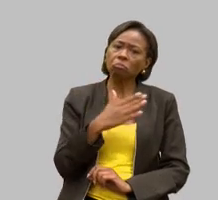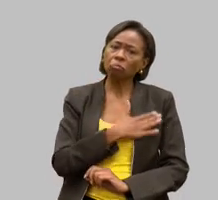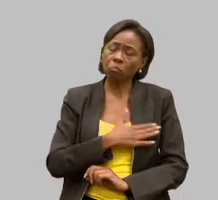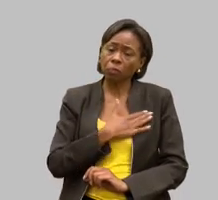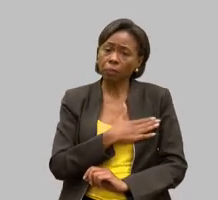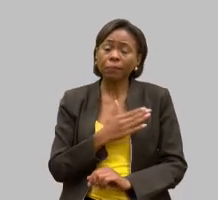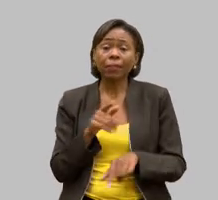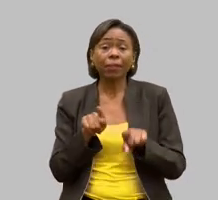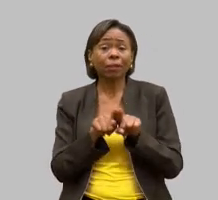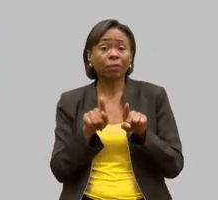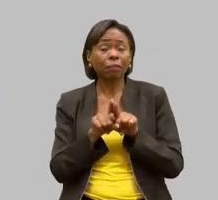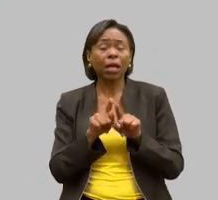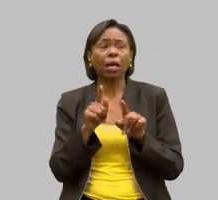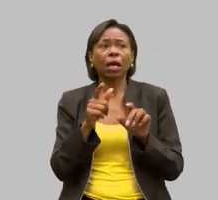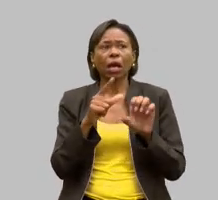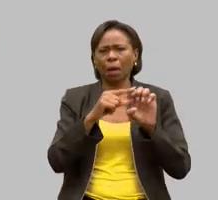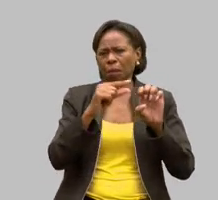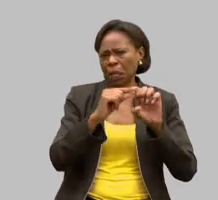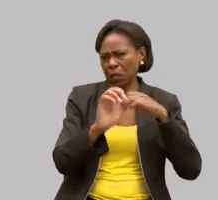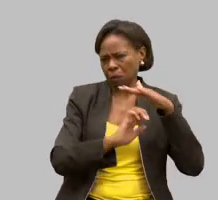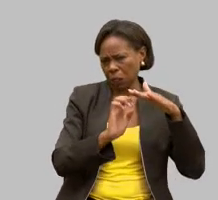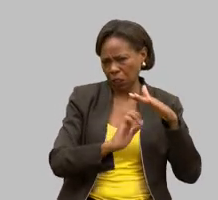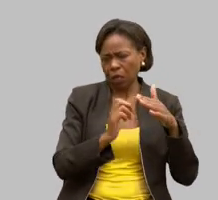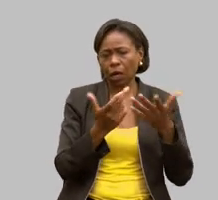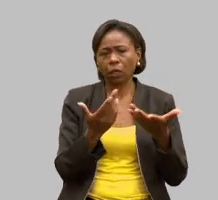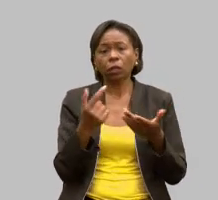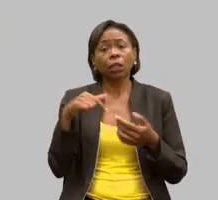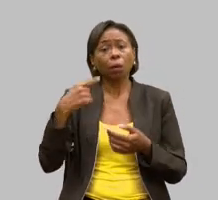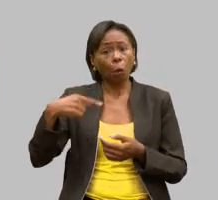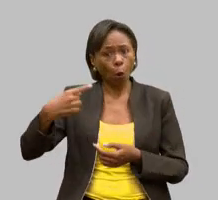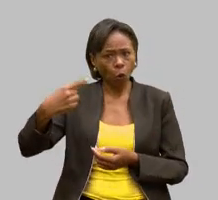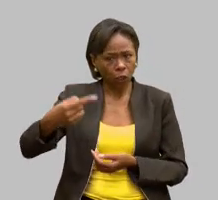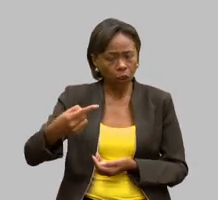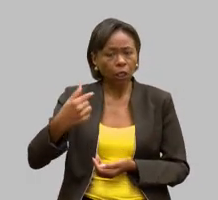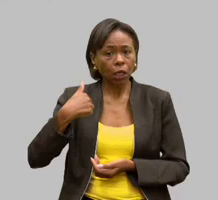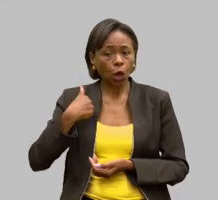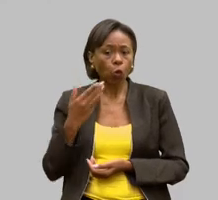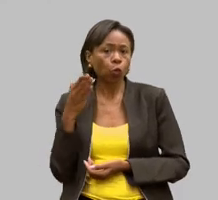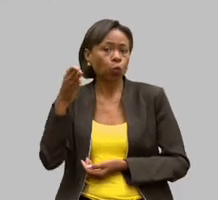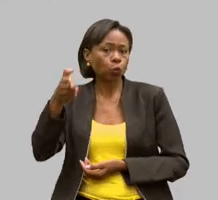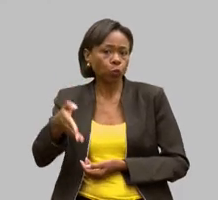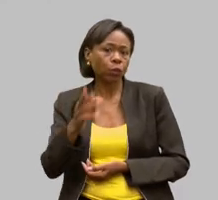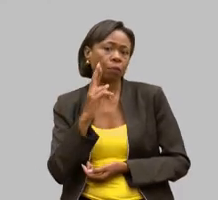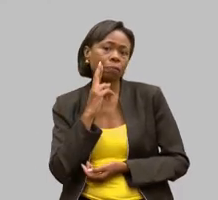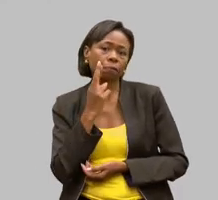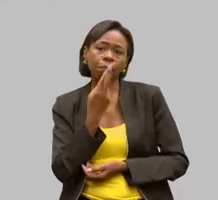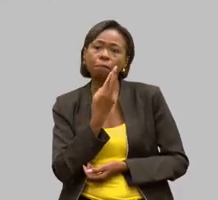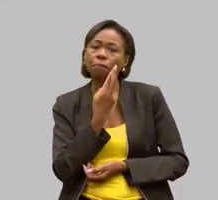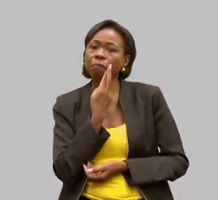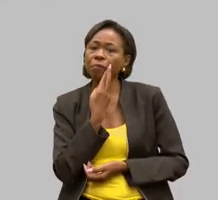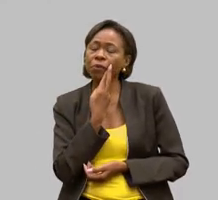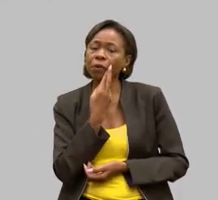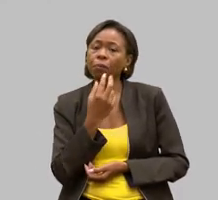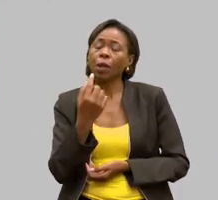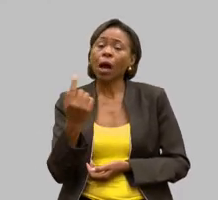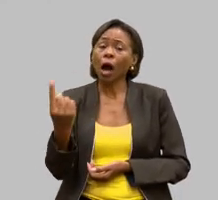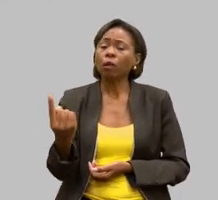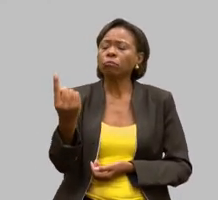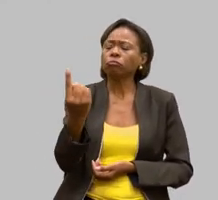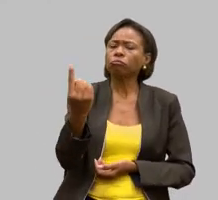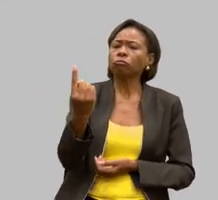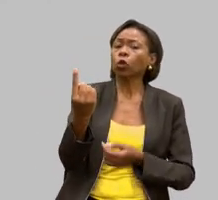dias depois, ou 20 dias, eu fui com a minha esposa almoçar no restaurante Genaro, jantar no restaurante Genaro, e o garçom veio e me abraçou,